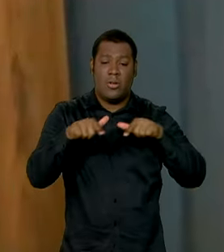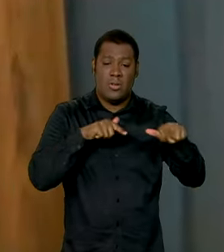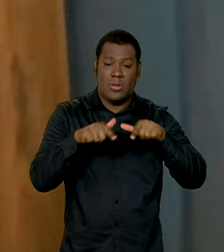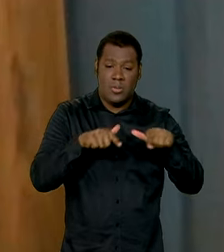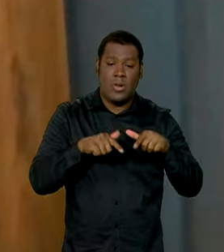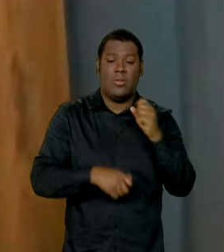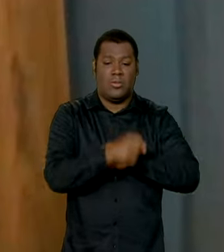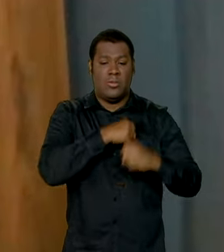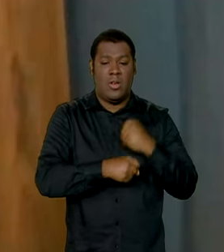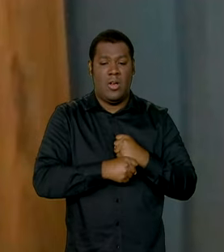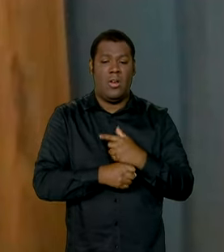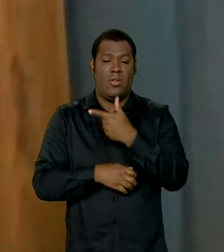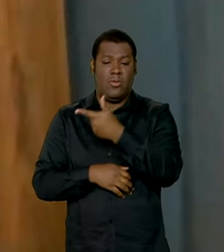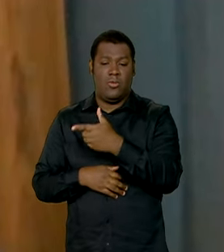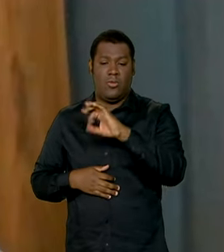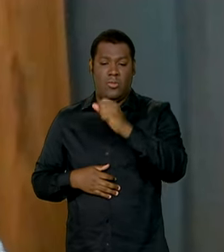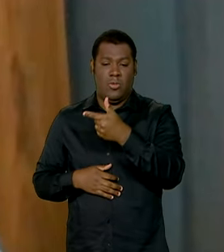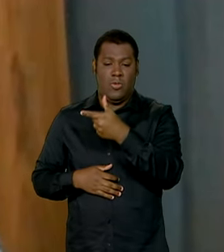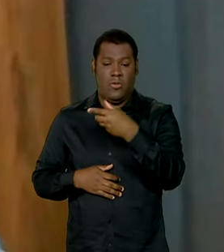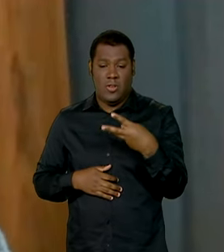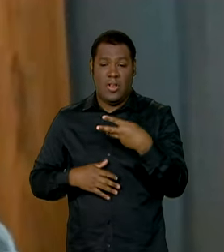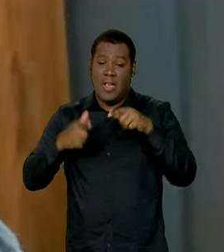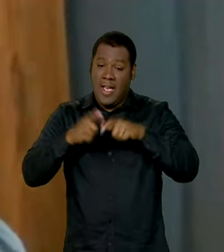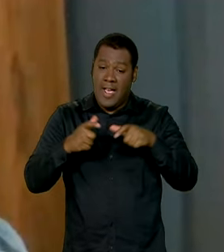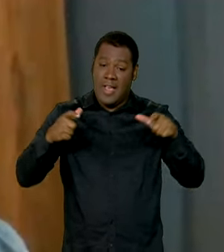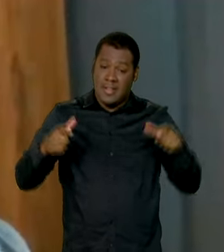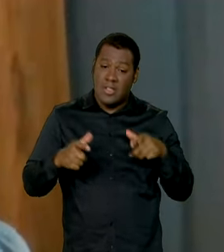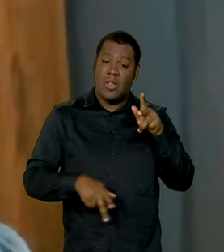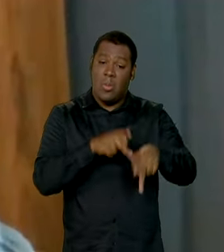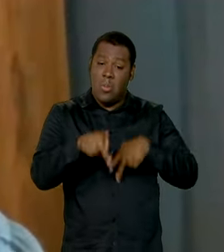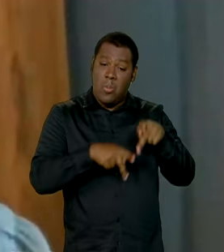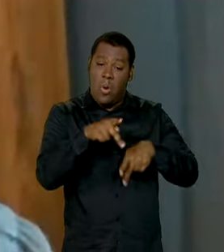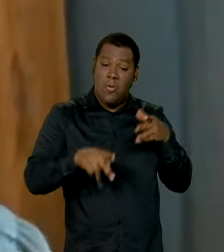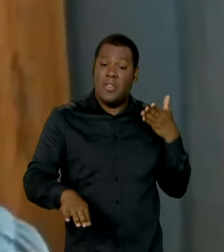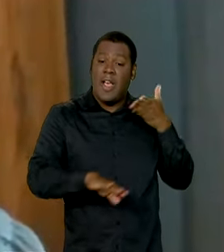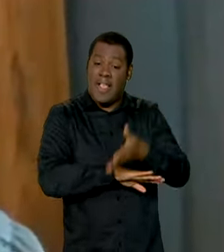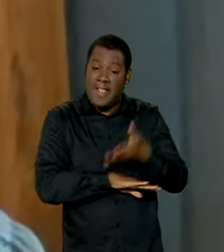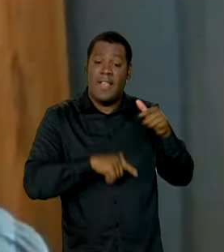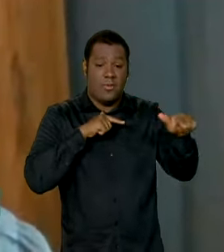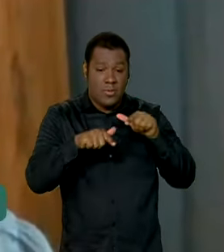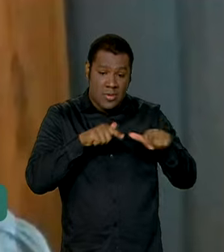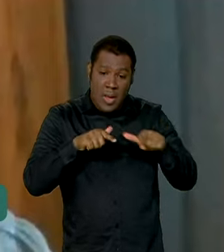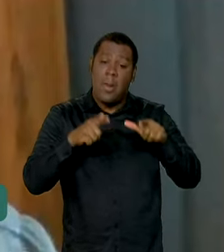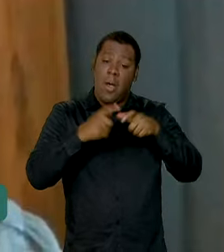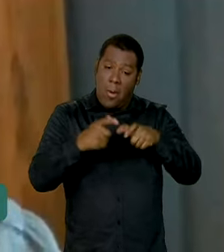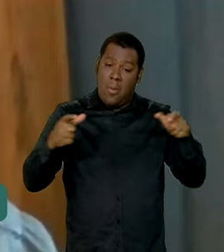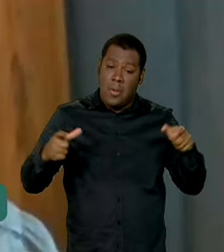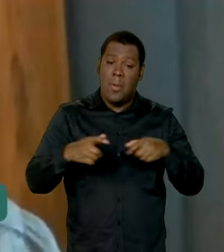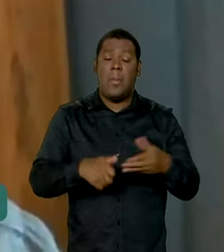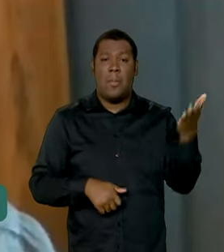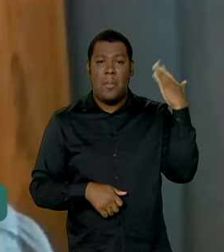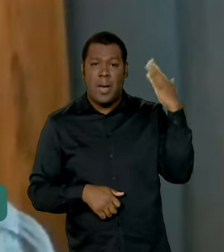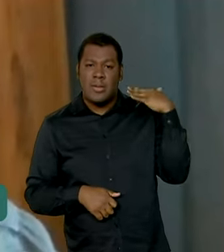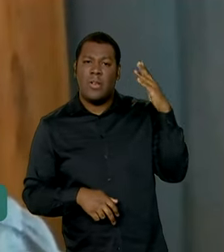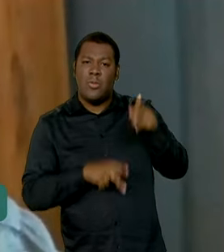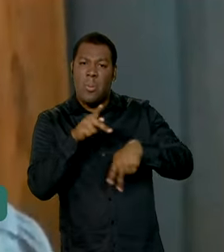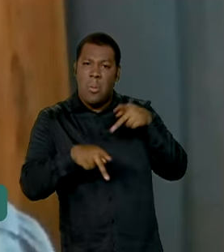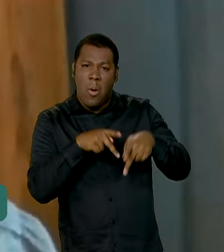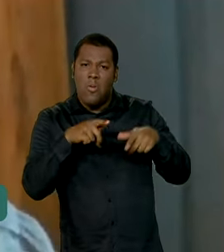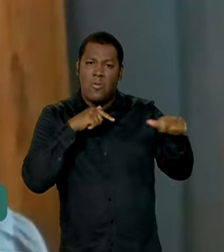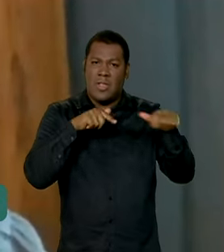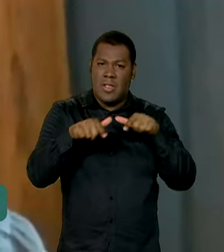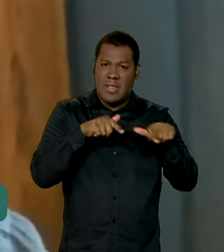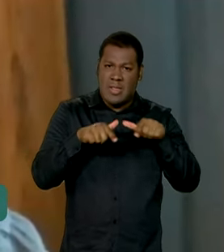em 2023, houve uma expansão importante da população ocupada, ou seja, uma parte da população que não tinha rendimento do trabalho foi